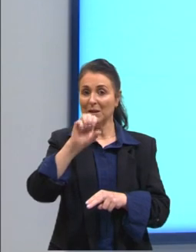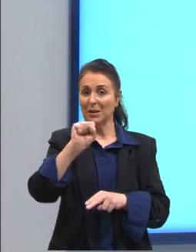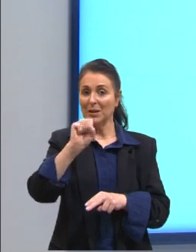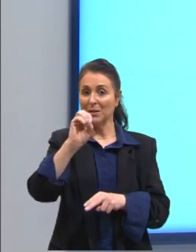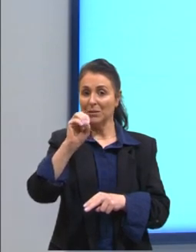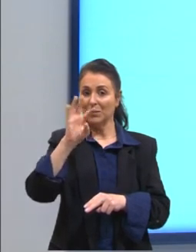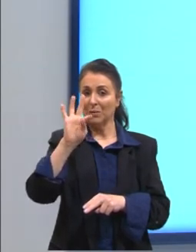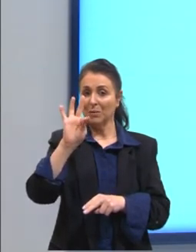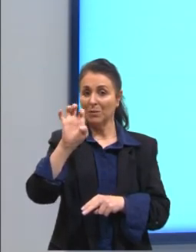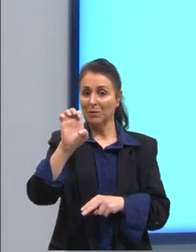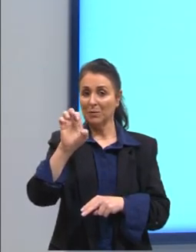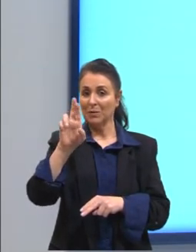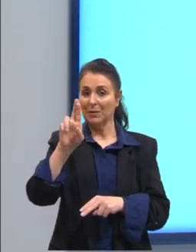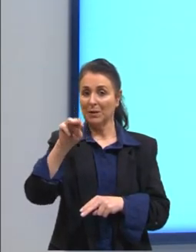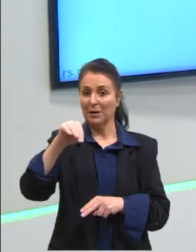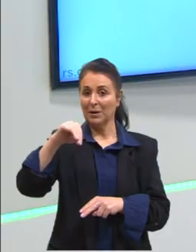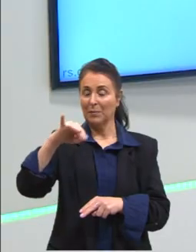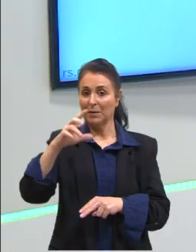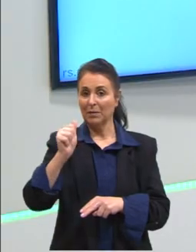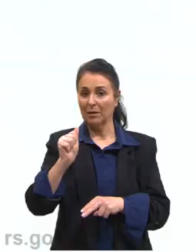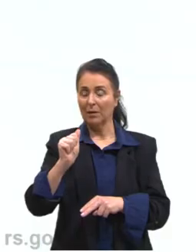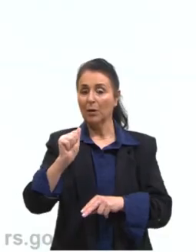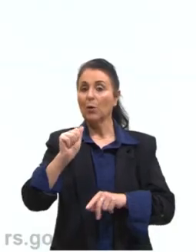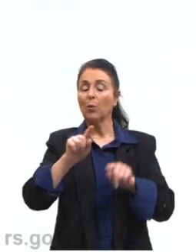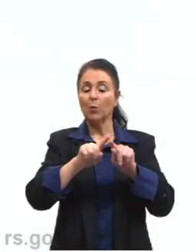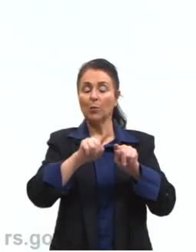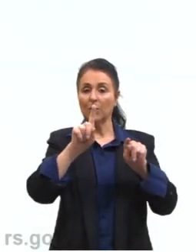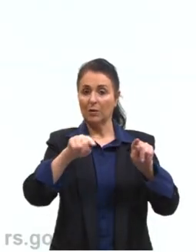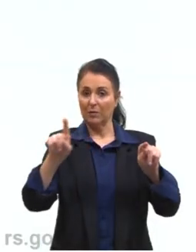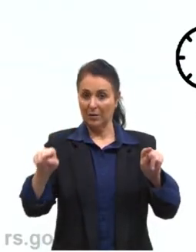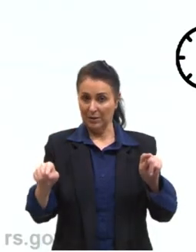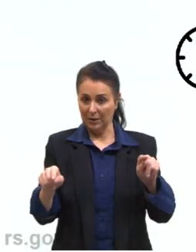varia somente a pressão e o volume do gás.